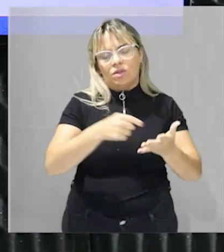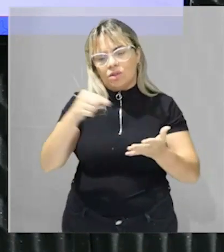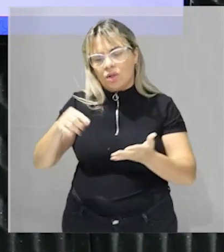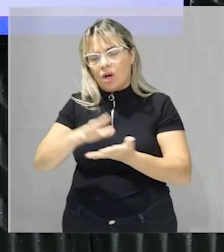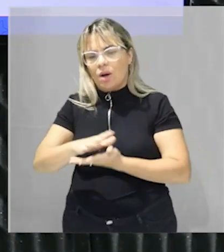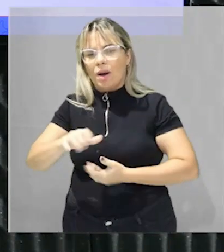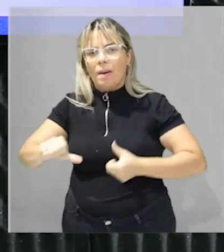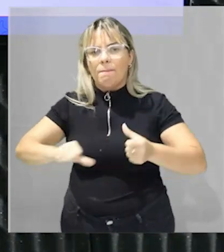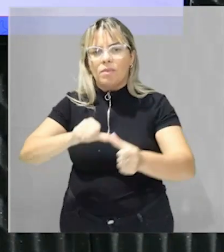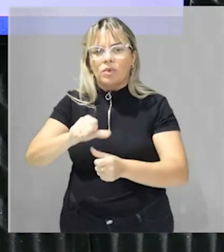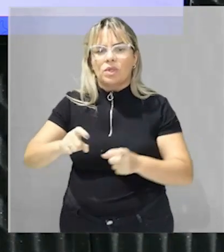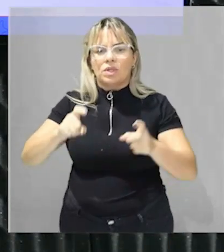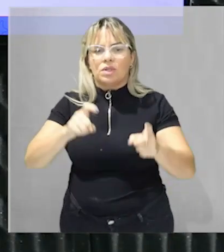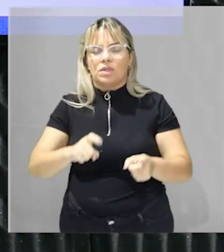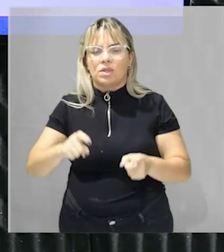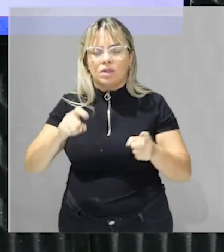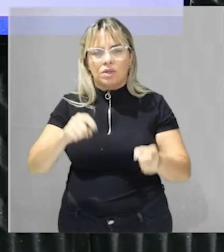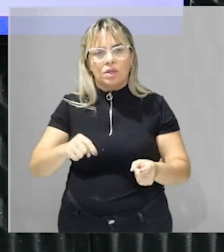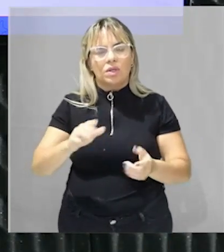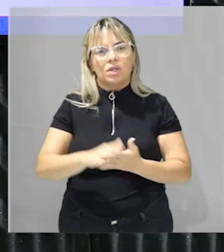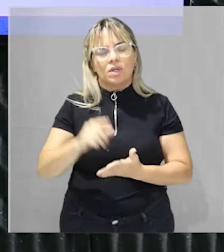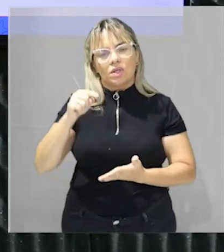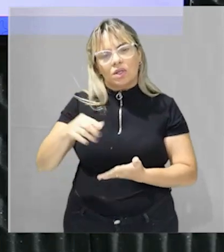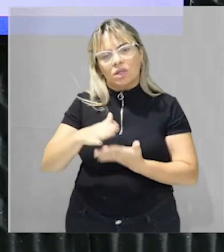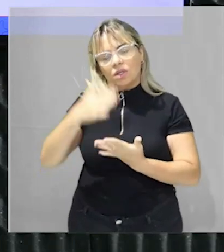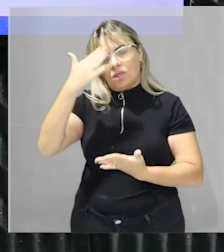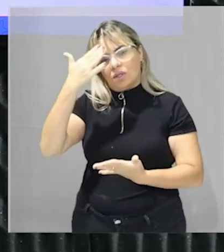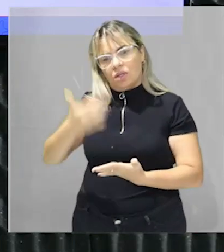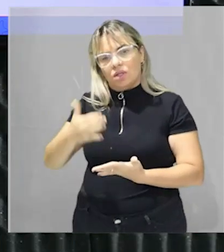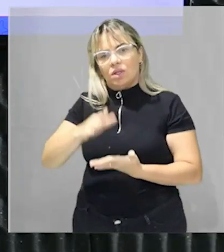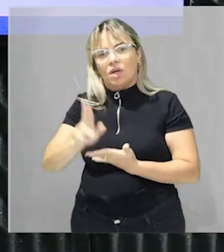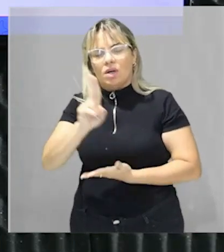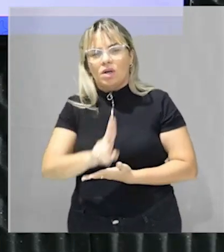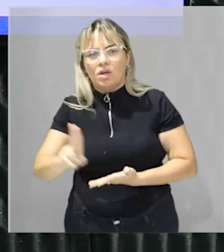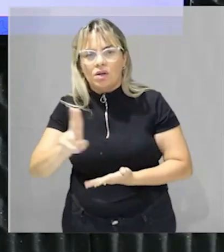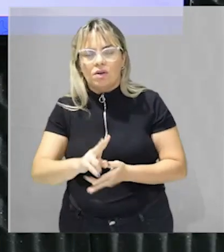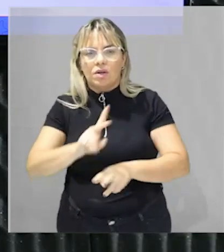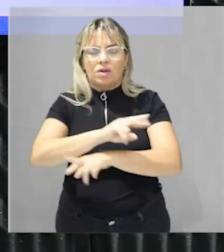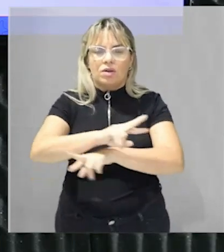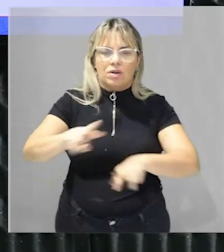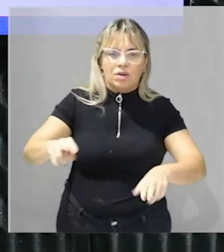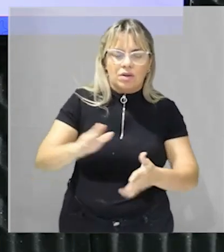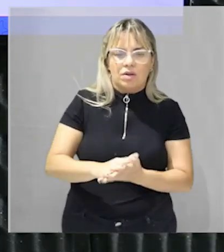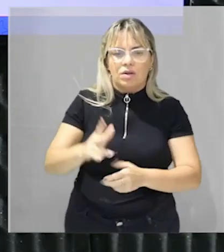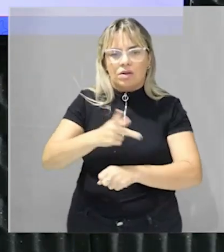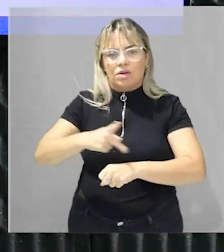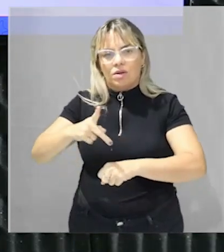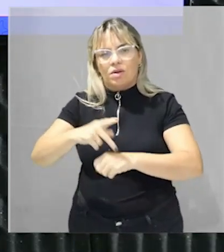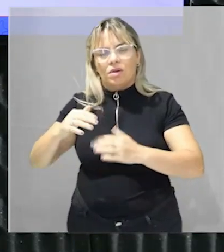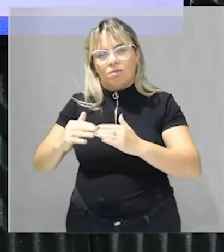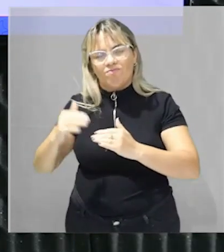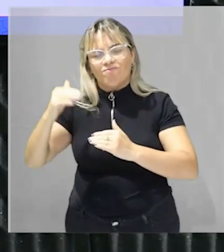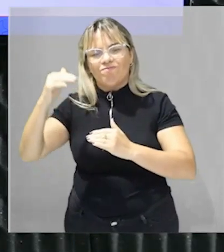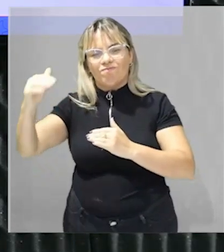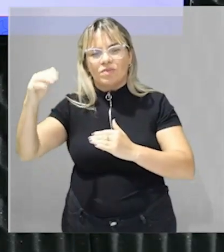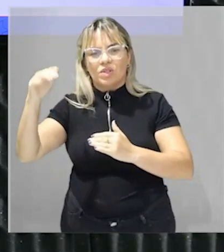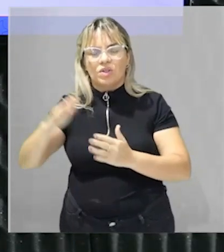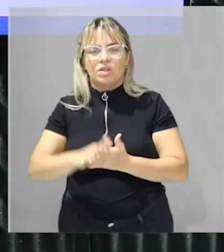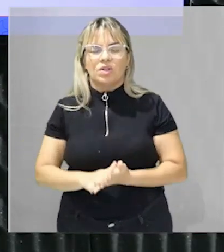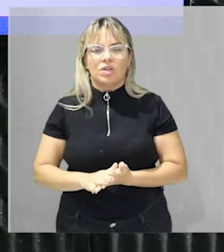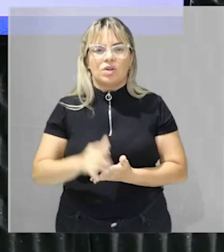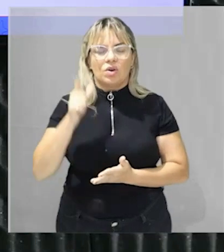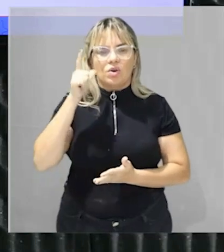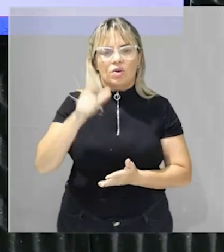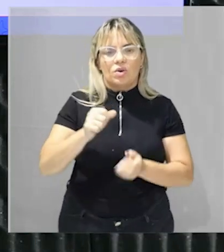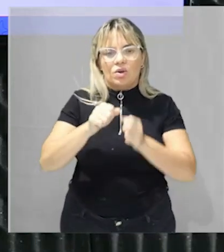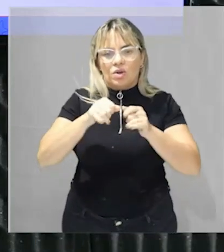está certo é um processo defendido e também já aplicado em muitos países inclusive países desenvolvidos que busca a distribuição